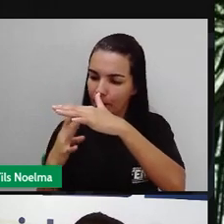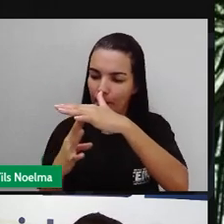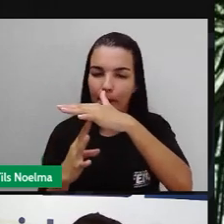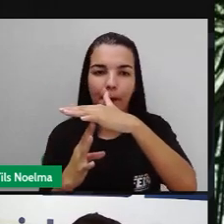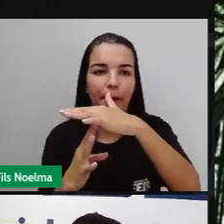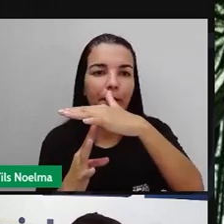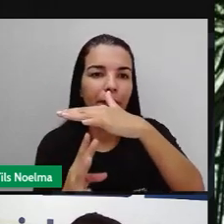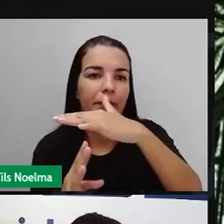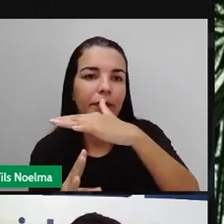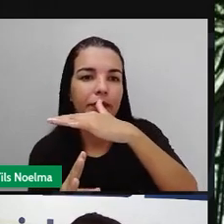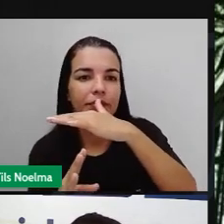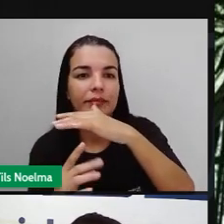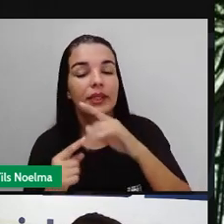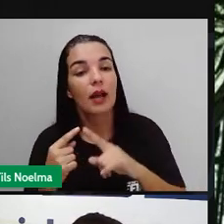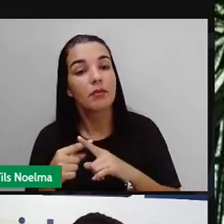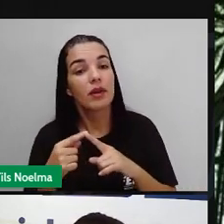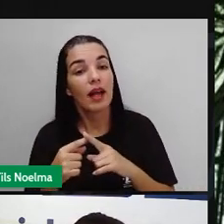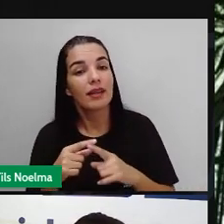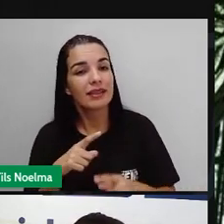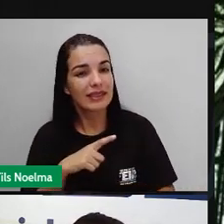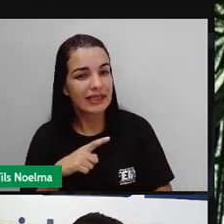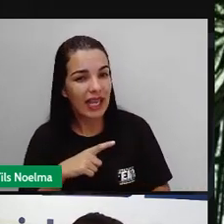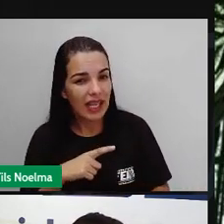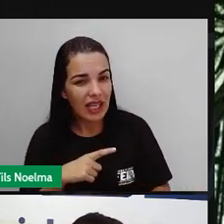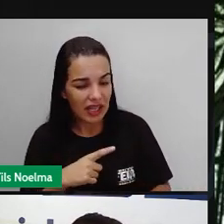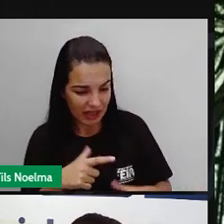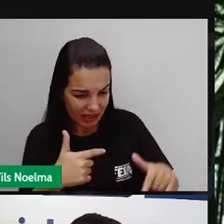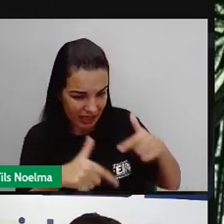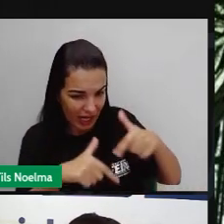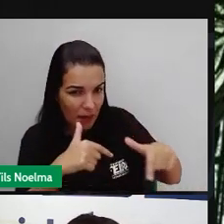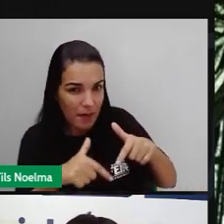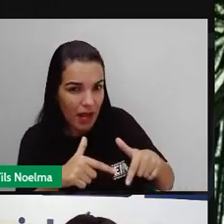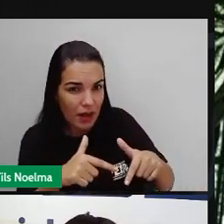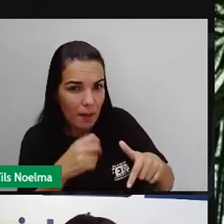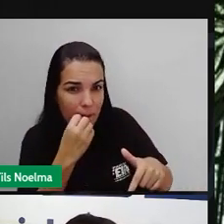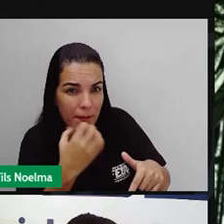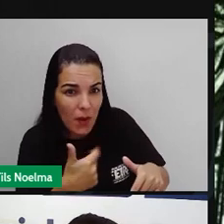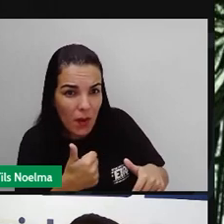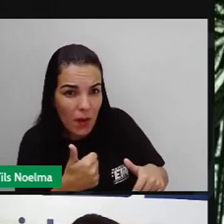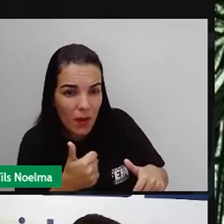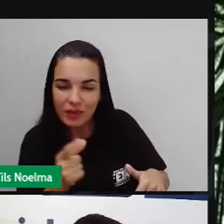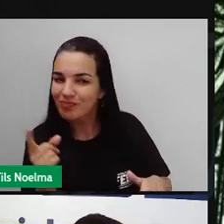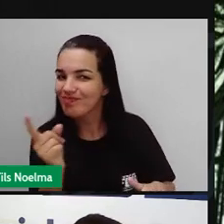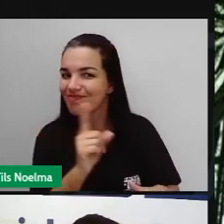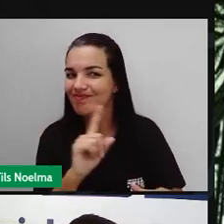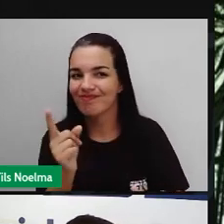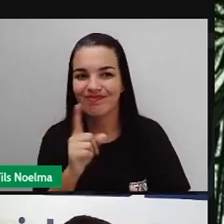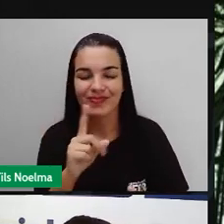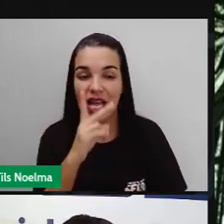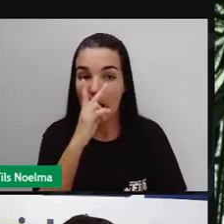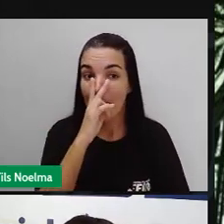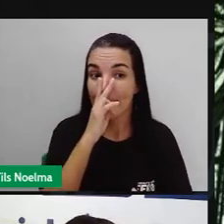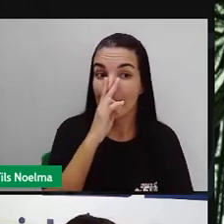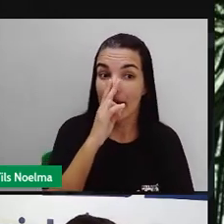Como são as condições de trabalho dos migrantes apresentados pelo vídeo? As condições aí são terríveis,